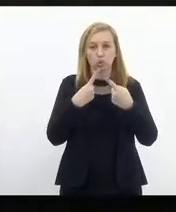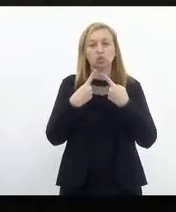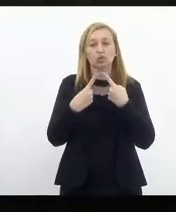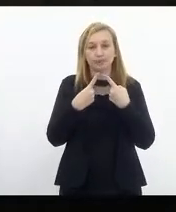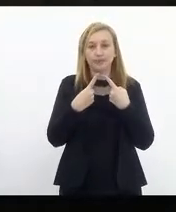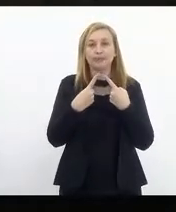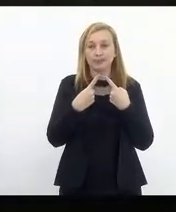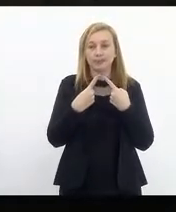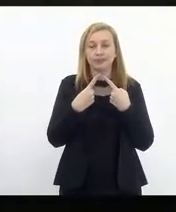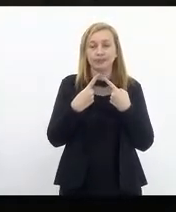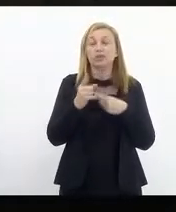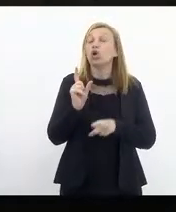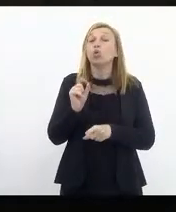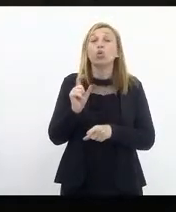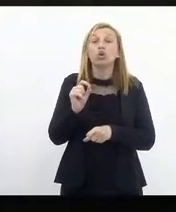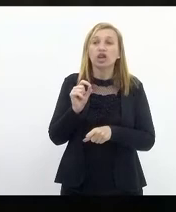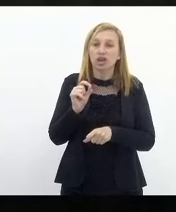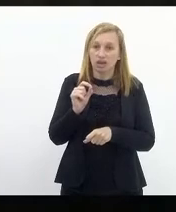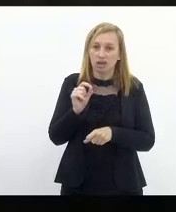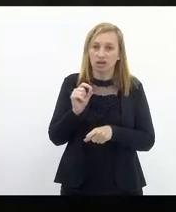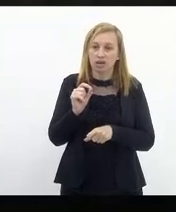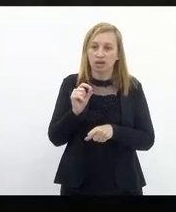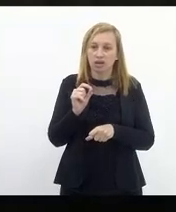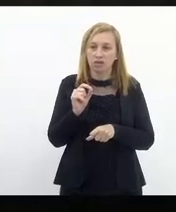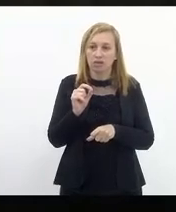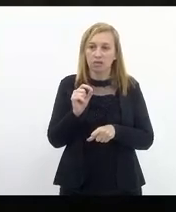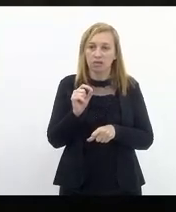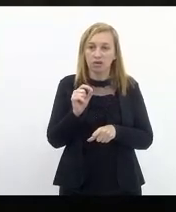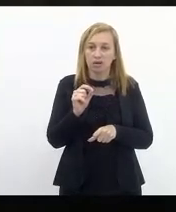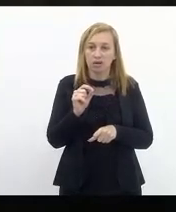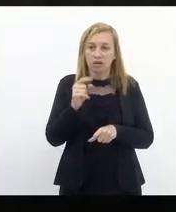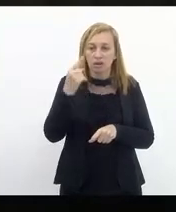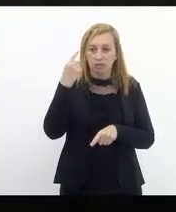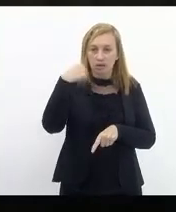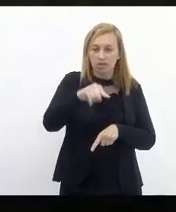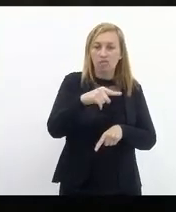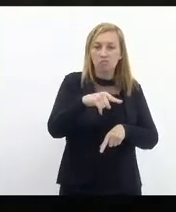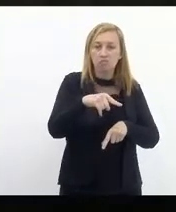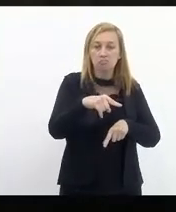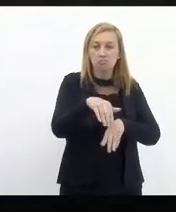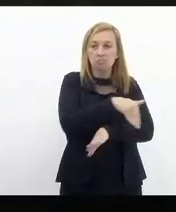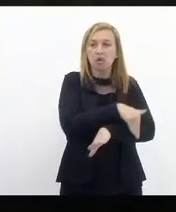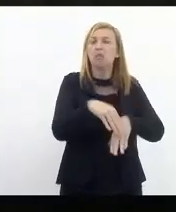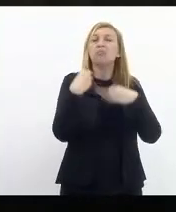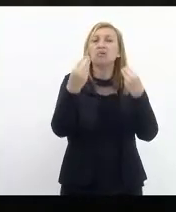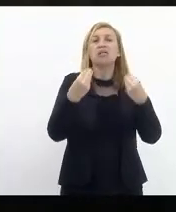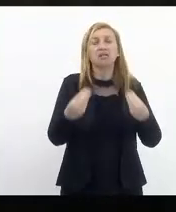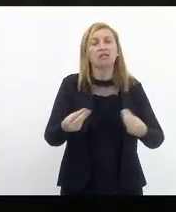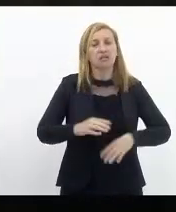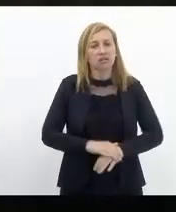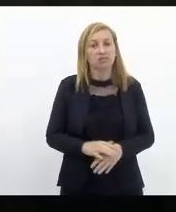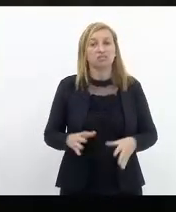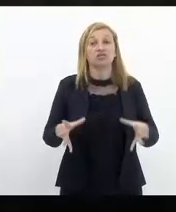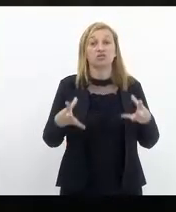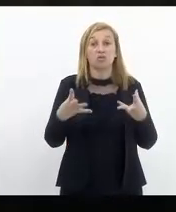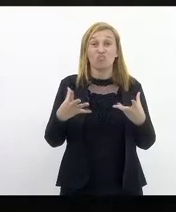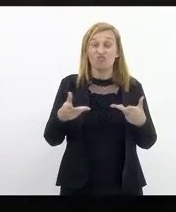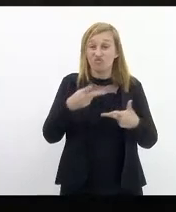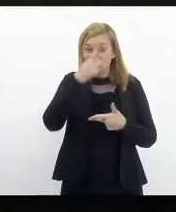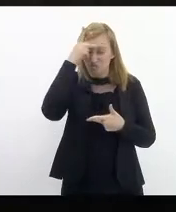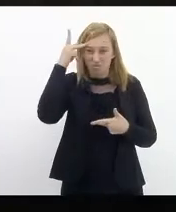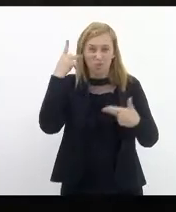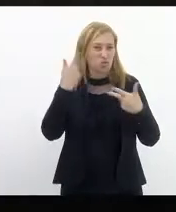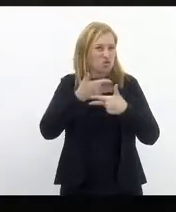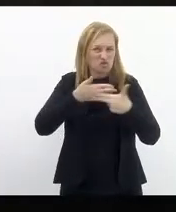o que que foi colocar esse povo na rua foi muita gente? Foi